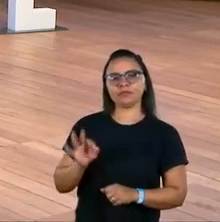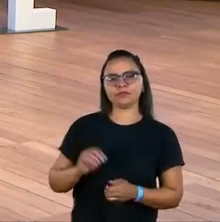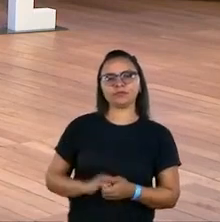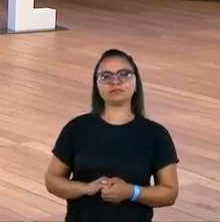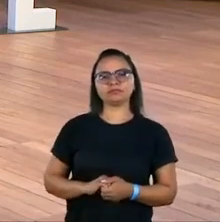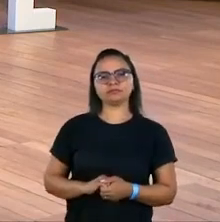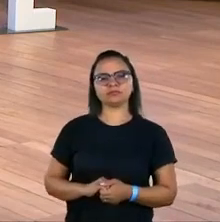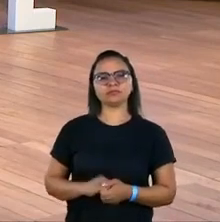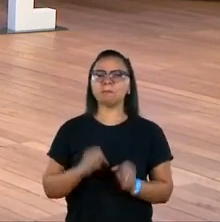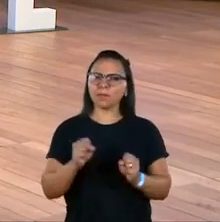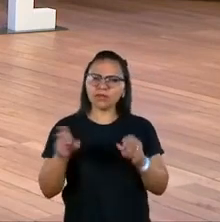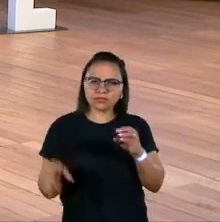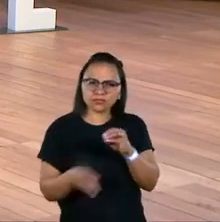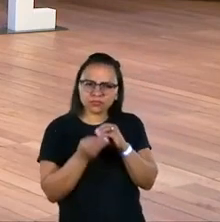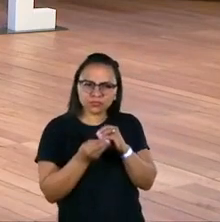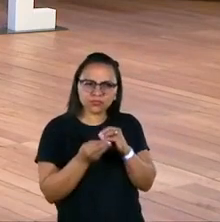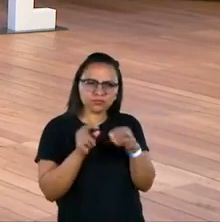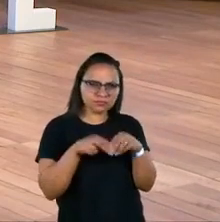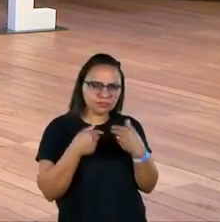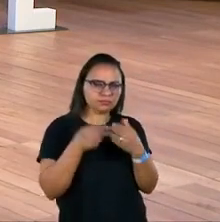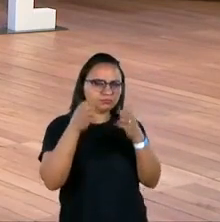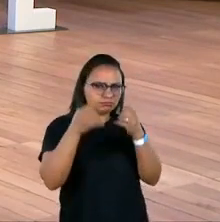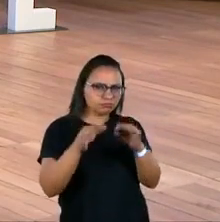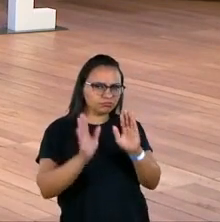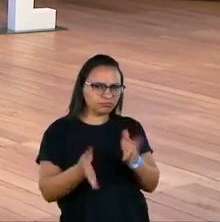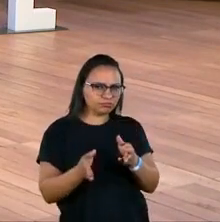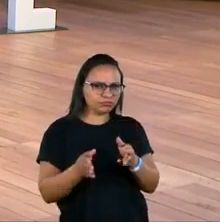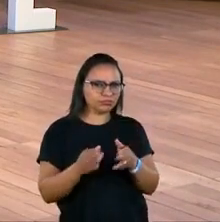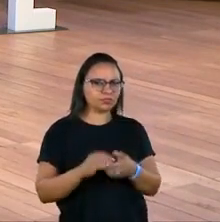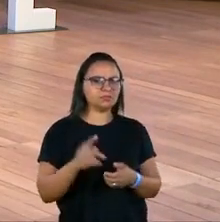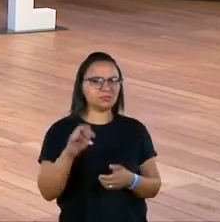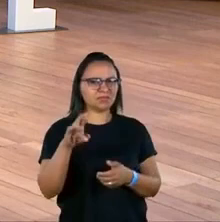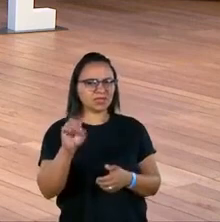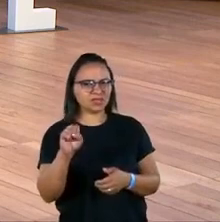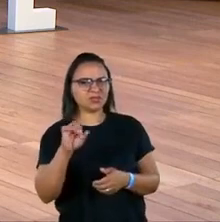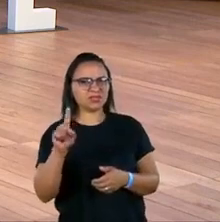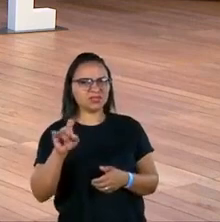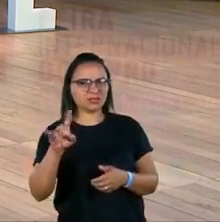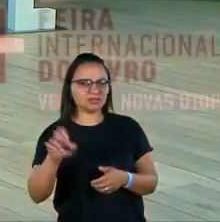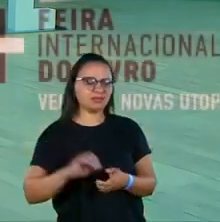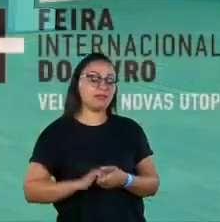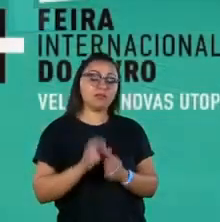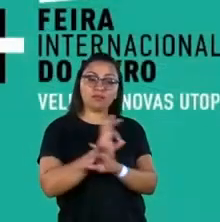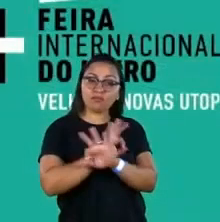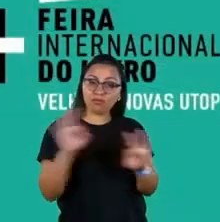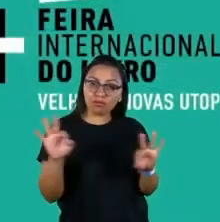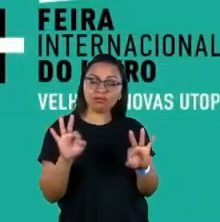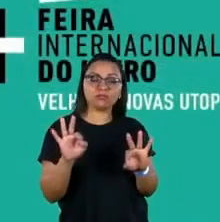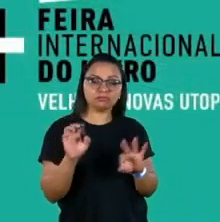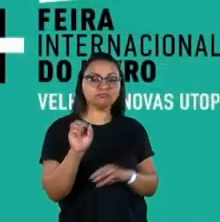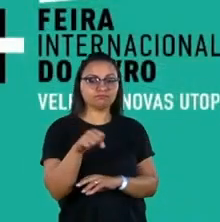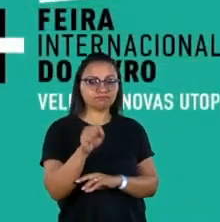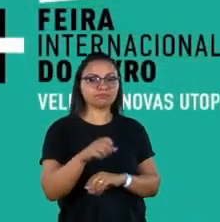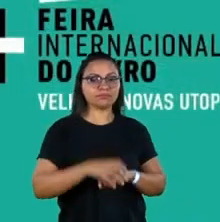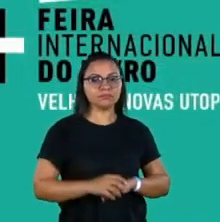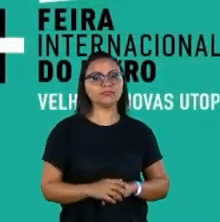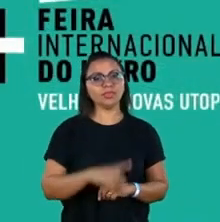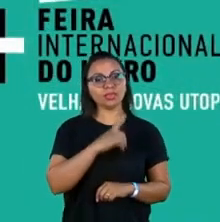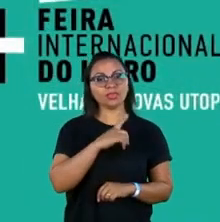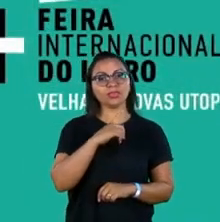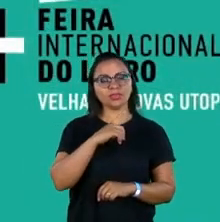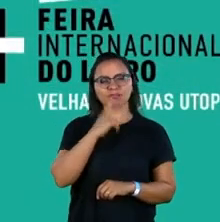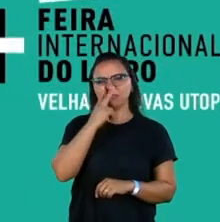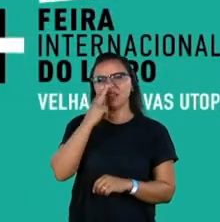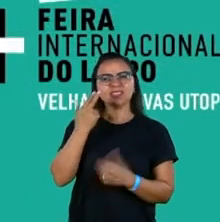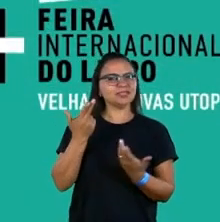Bom, posso complementar aqui a fala do Presidente Zezé que é ótima, eu acho que é isso, Luciene, a gente tem um